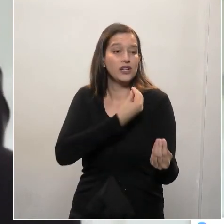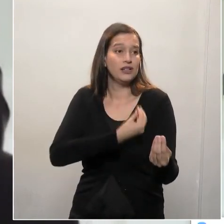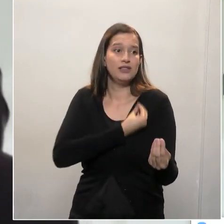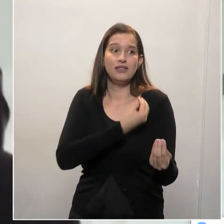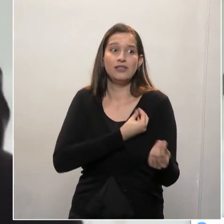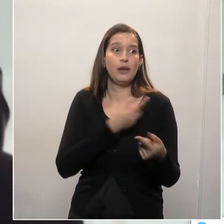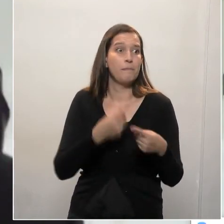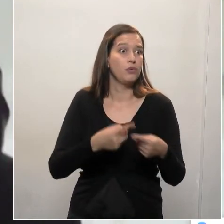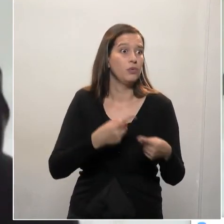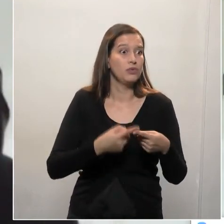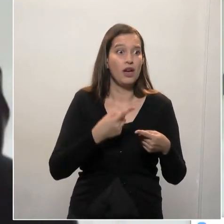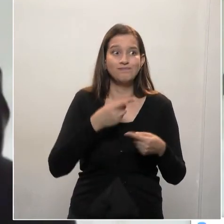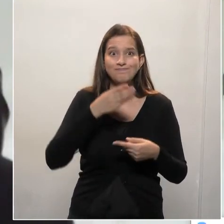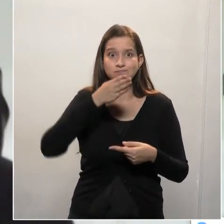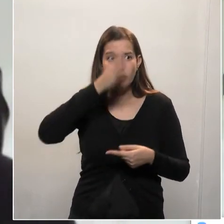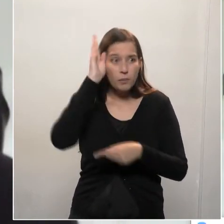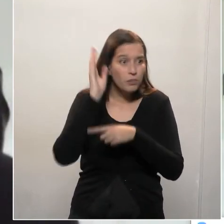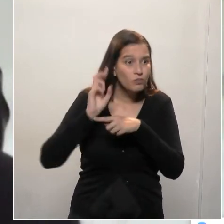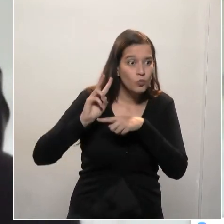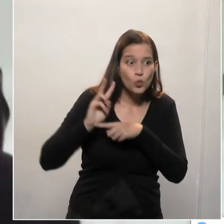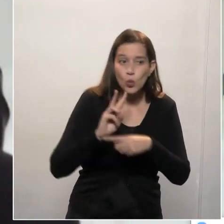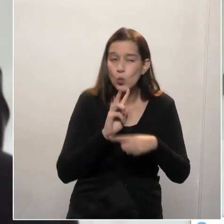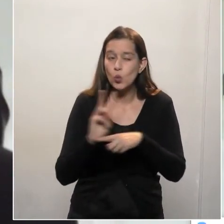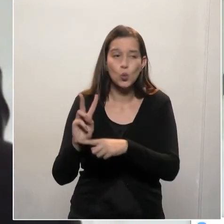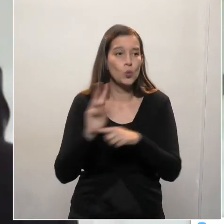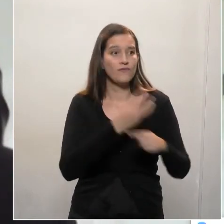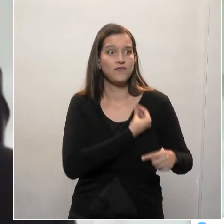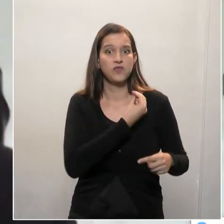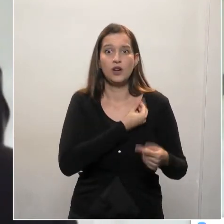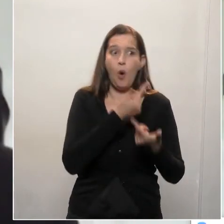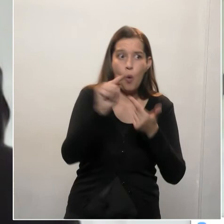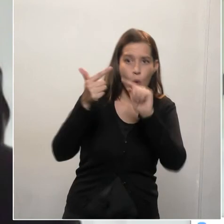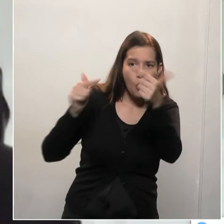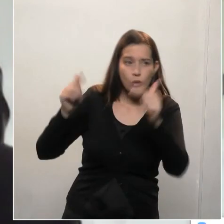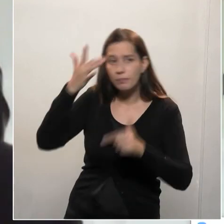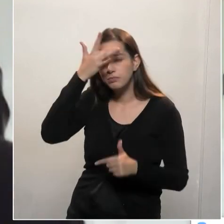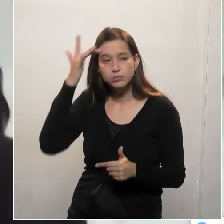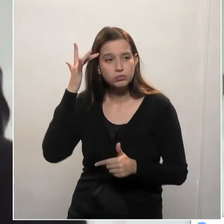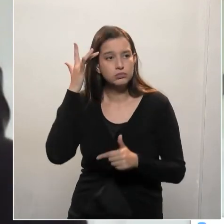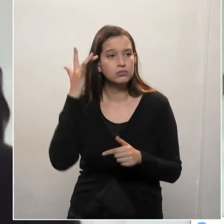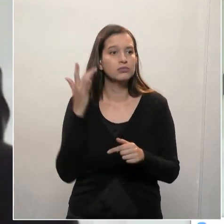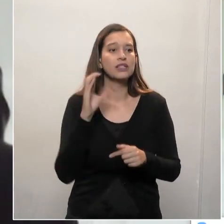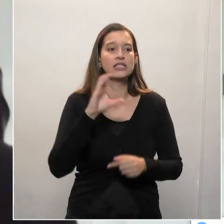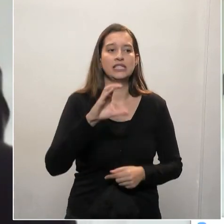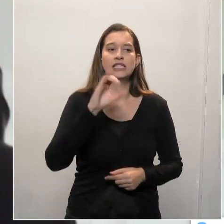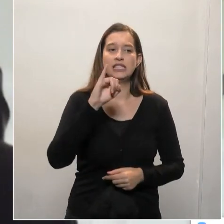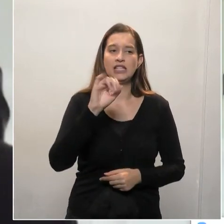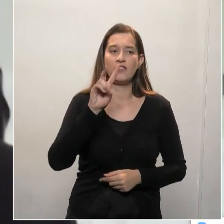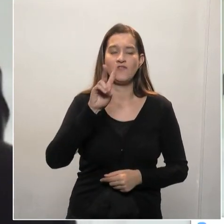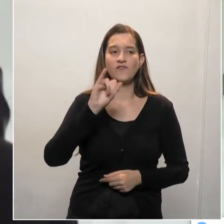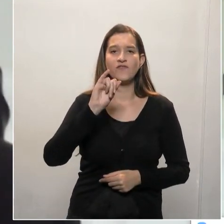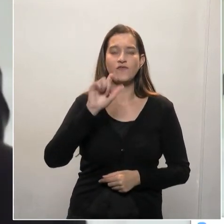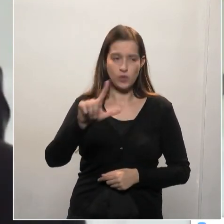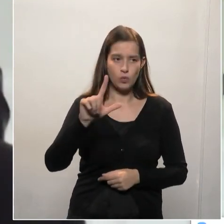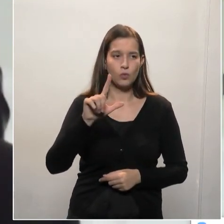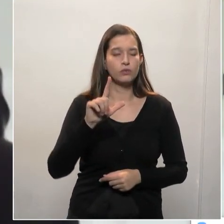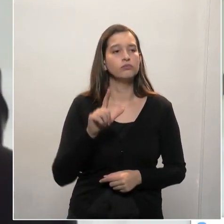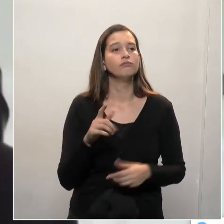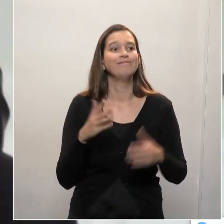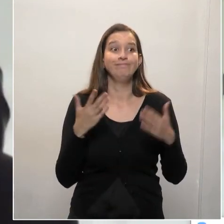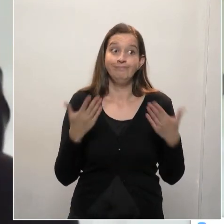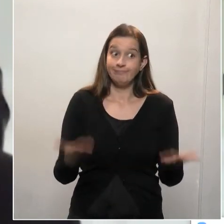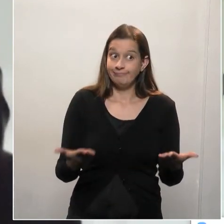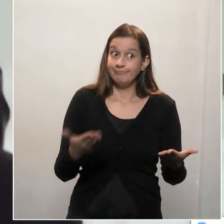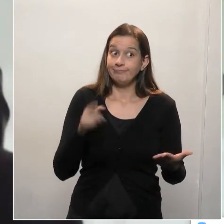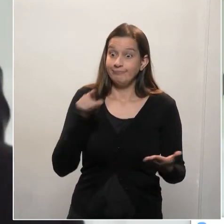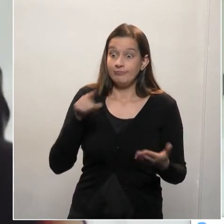vida para defender a vida dos outros. E aos civis, que cobre previdência acima do teto